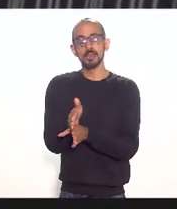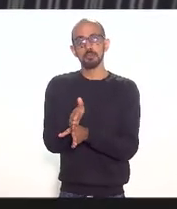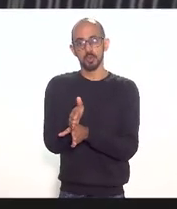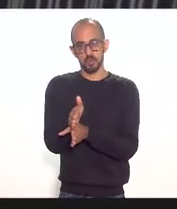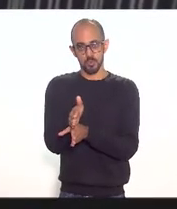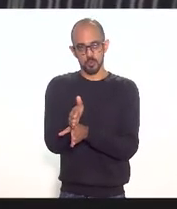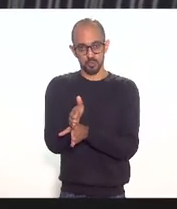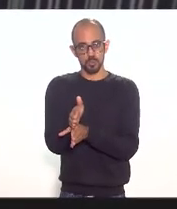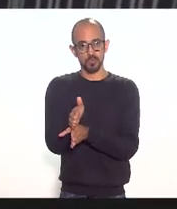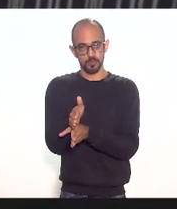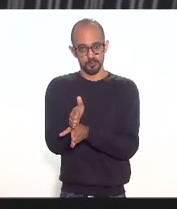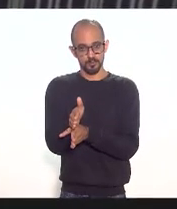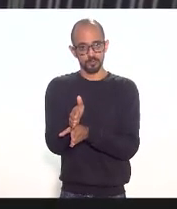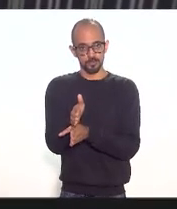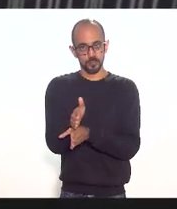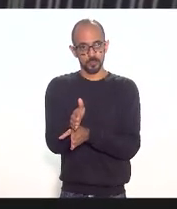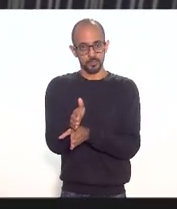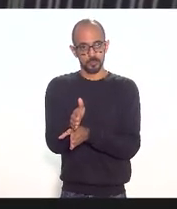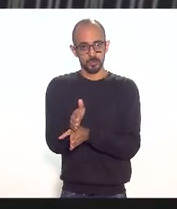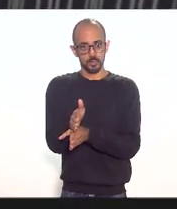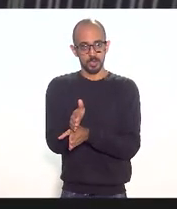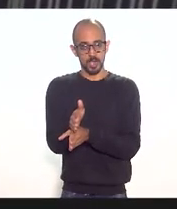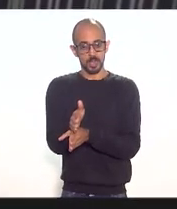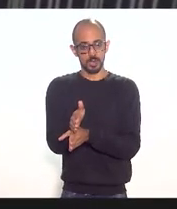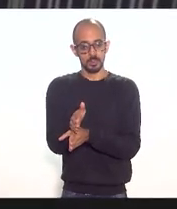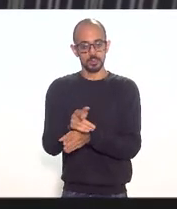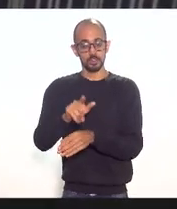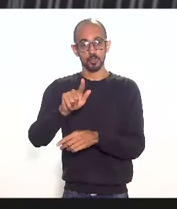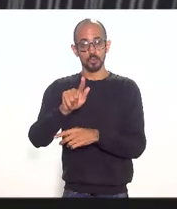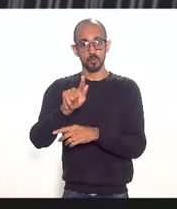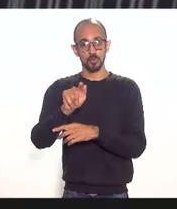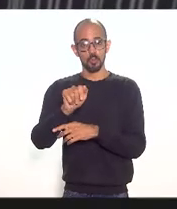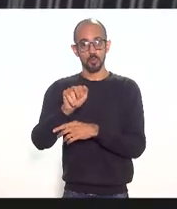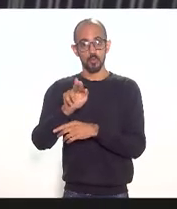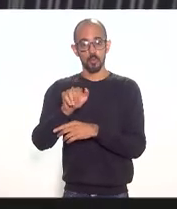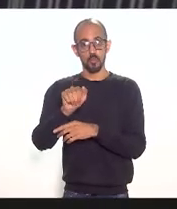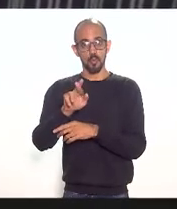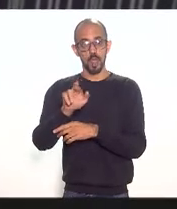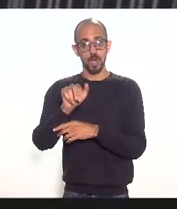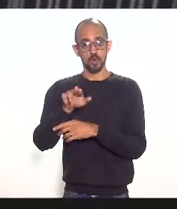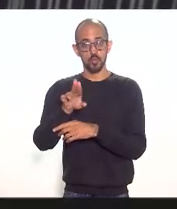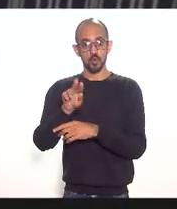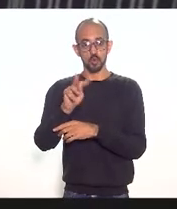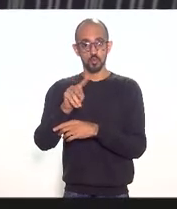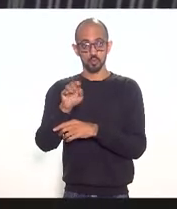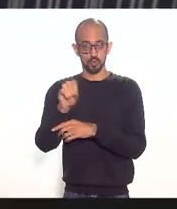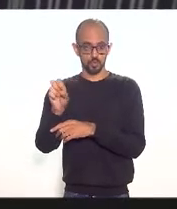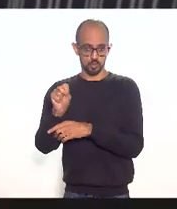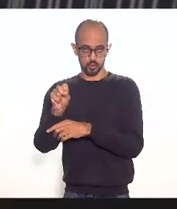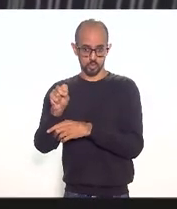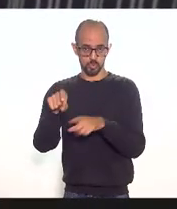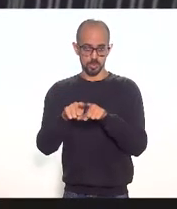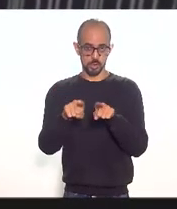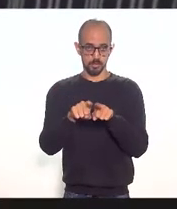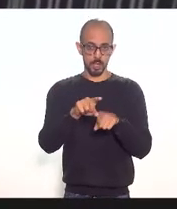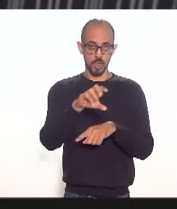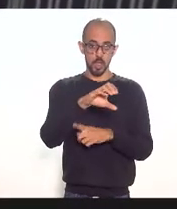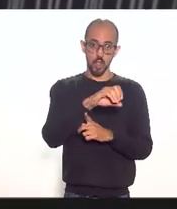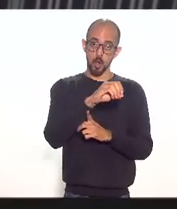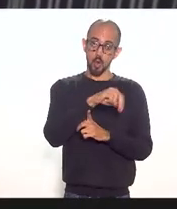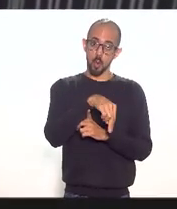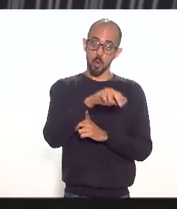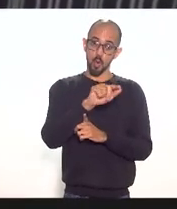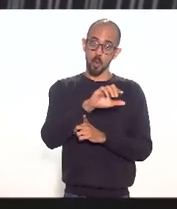desculpe a concessão de Guarulhos e alguma coisa ia sobrar para Congonhas nada da